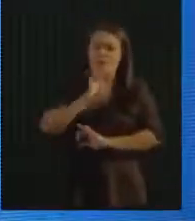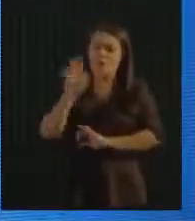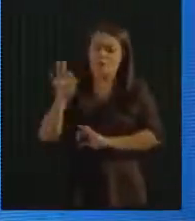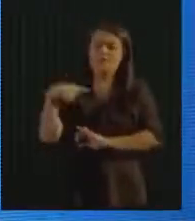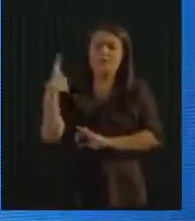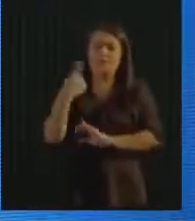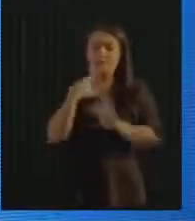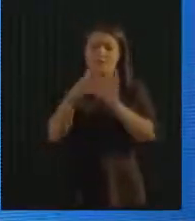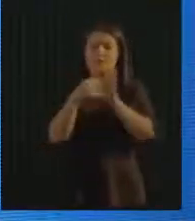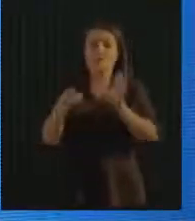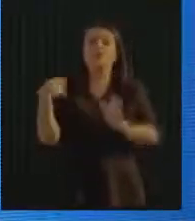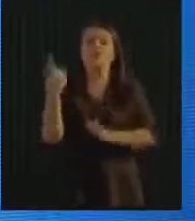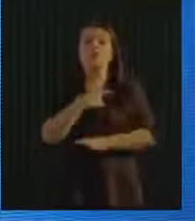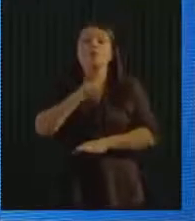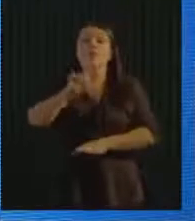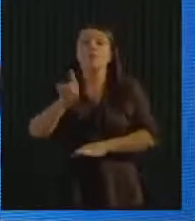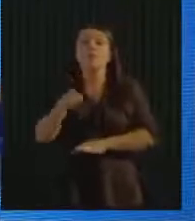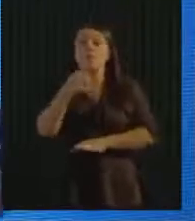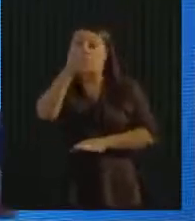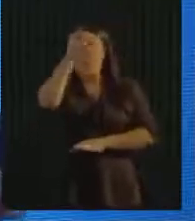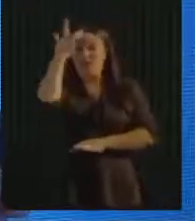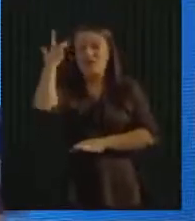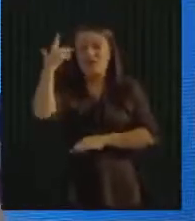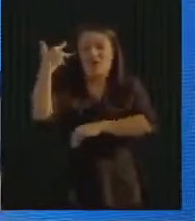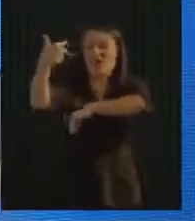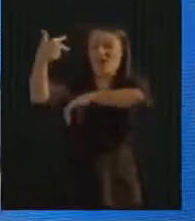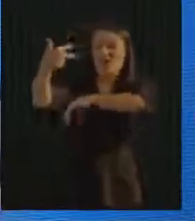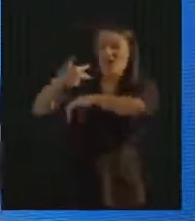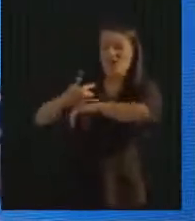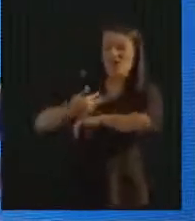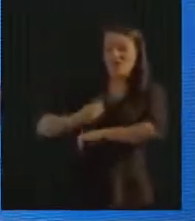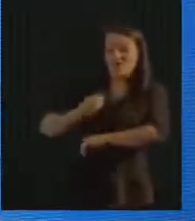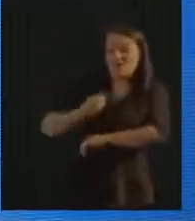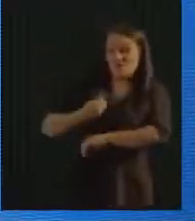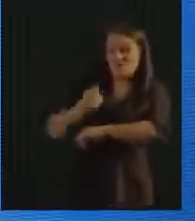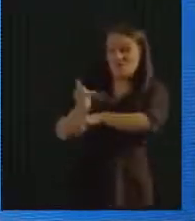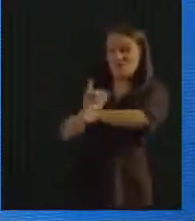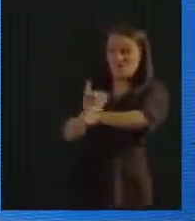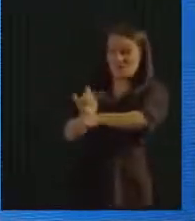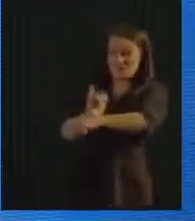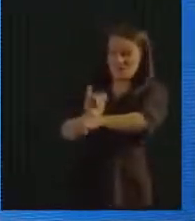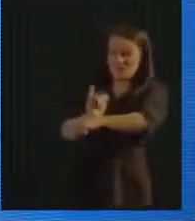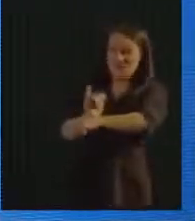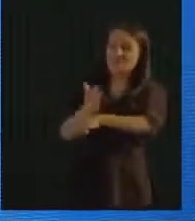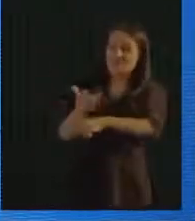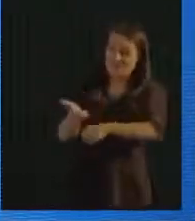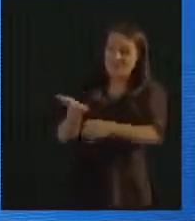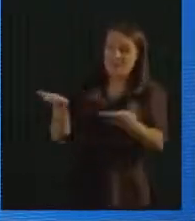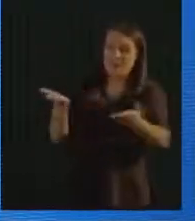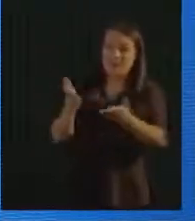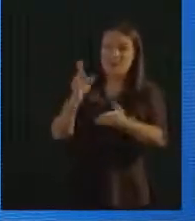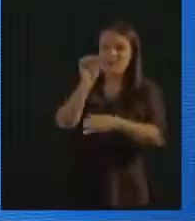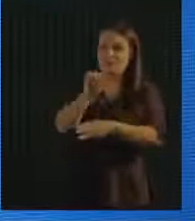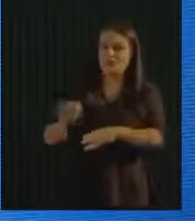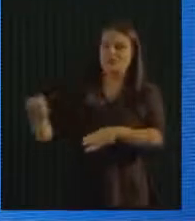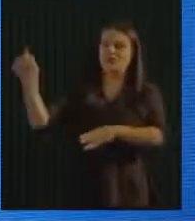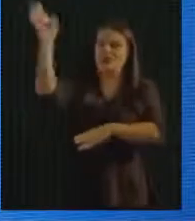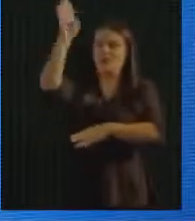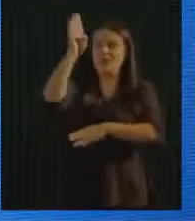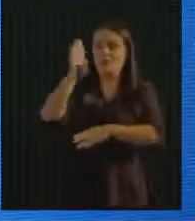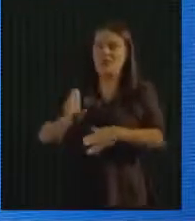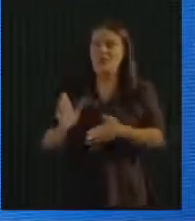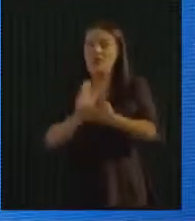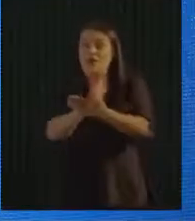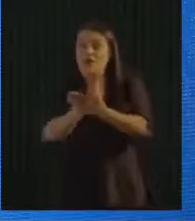Pessoal, a gente está com mais de mil pessoas online, acompanhando o nosso evento de todas as partes do país